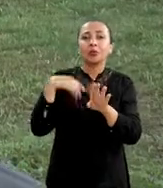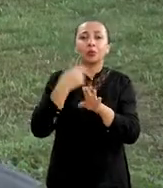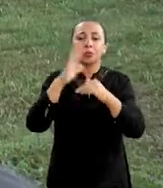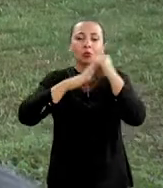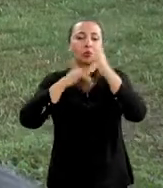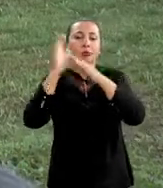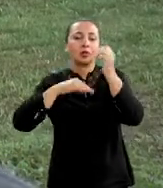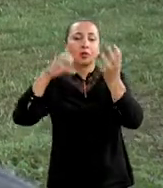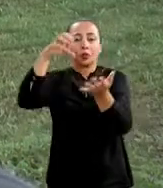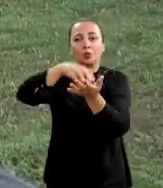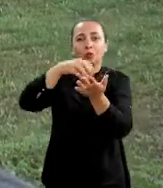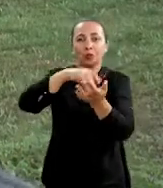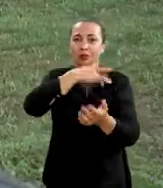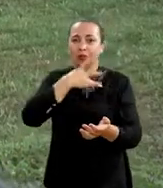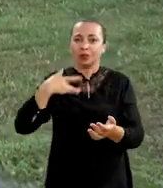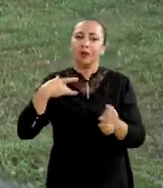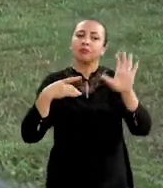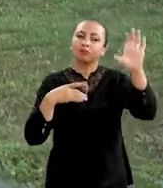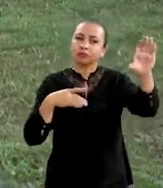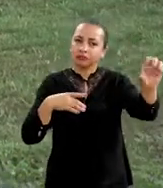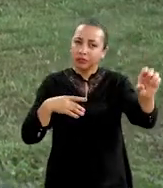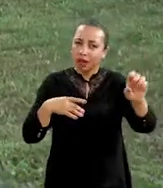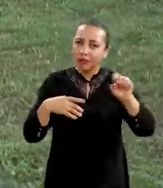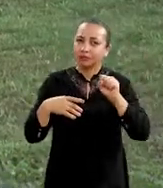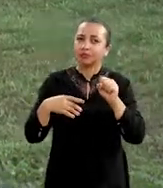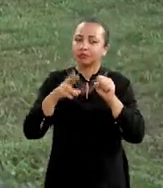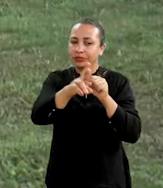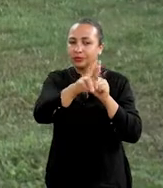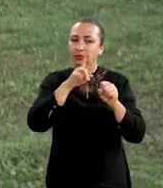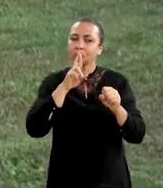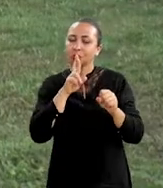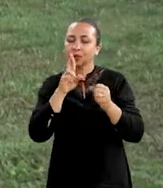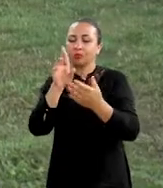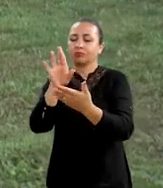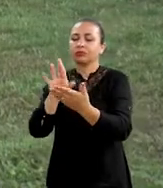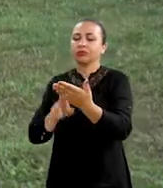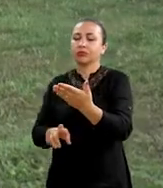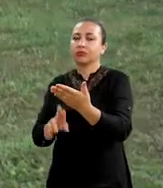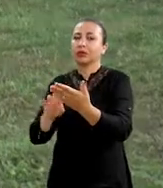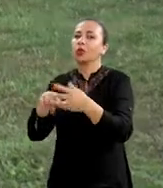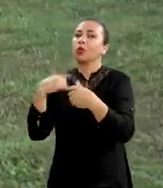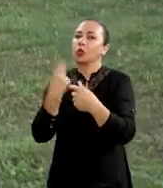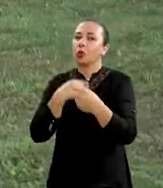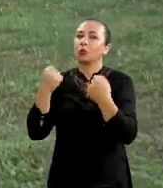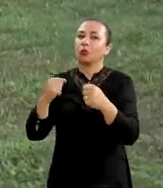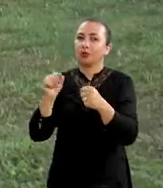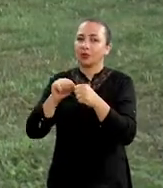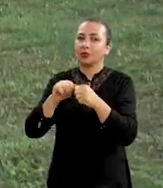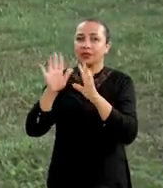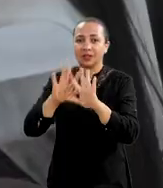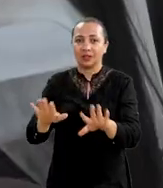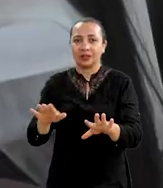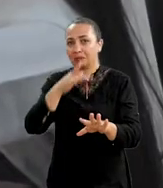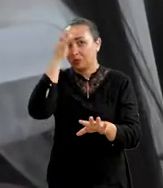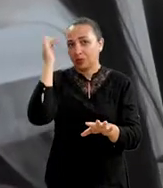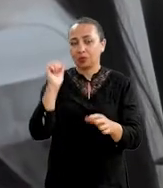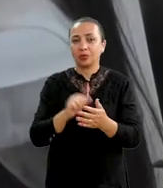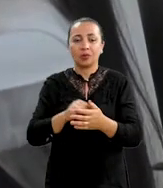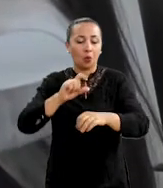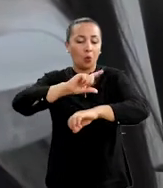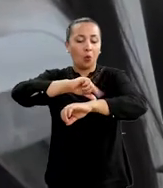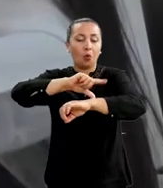profissionais do Núcleo de Saúde que dizem assim, pegam aquele resultado e dizem, não, a gente pode fazer isso com o idoso. O